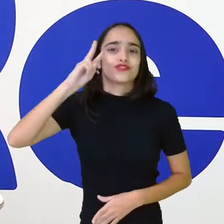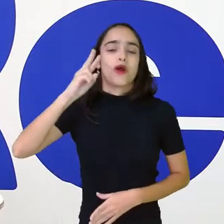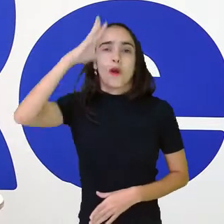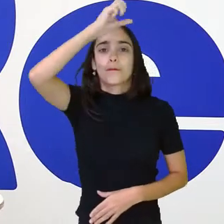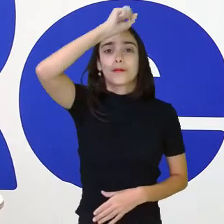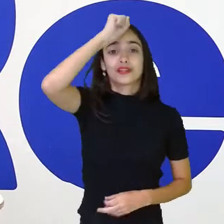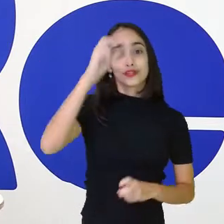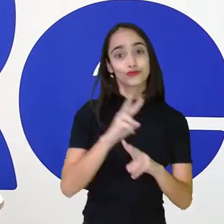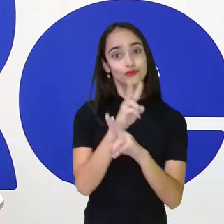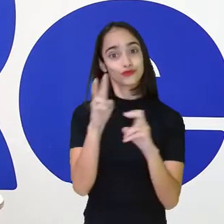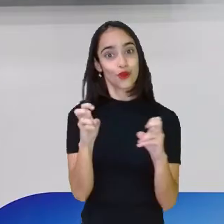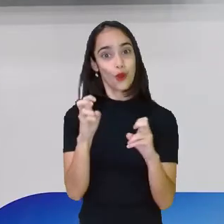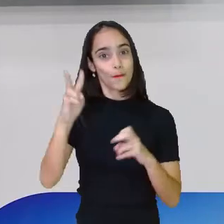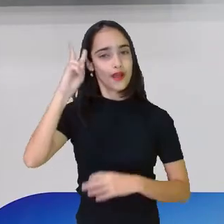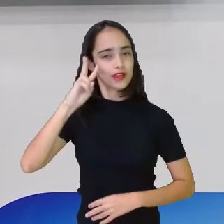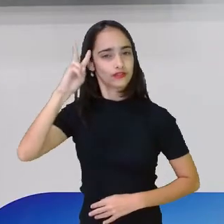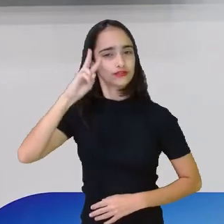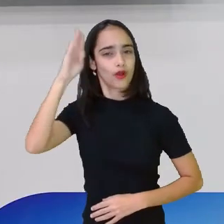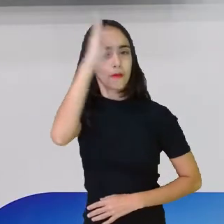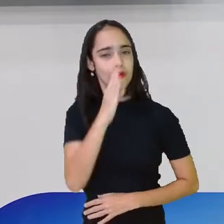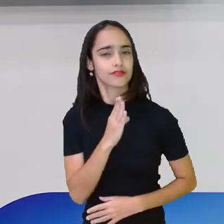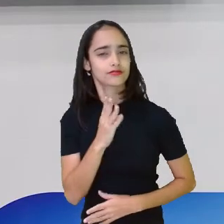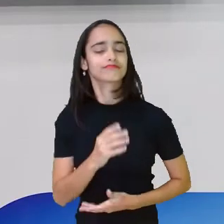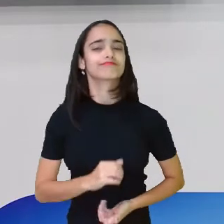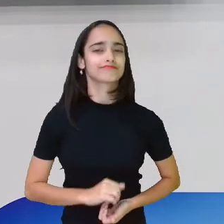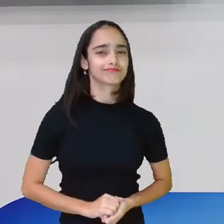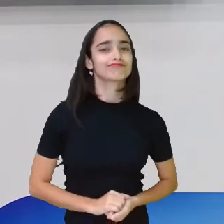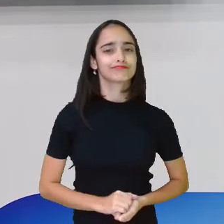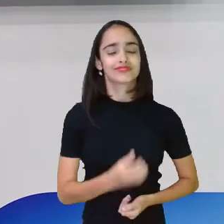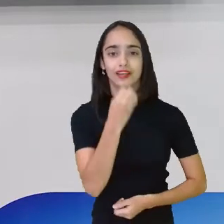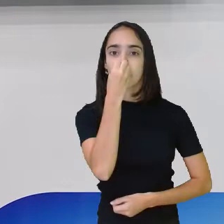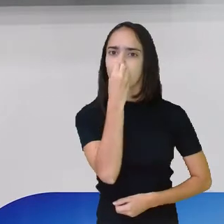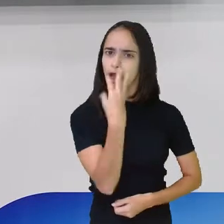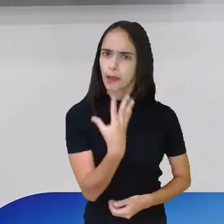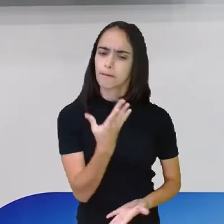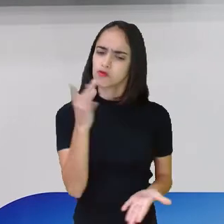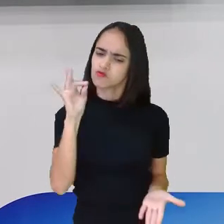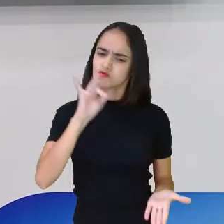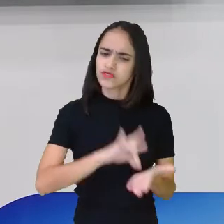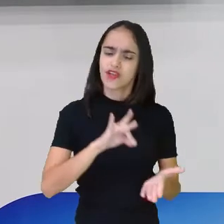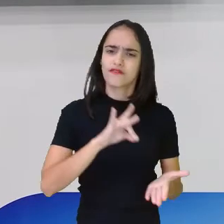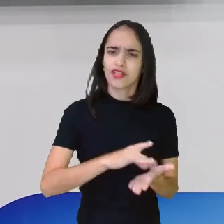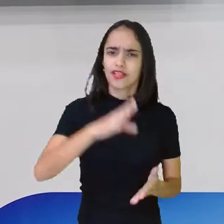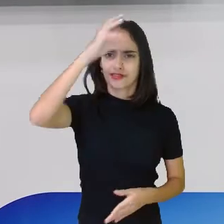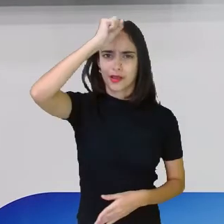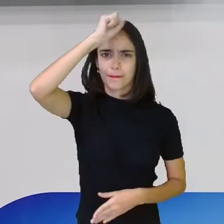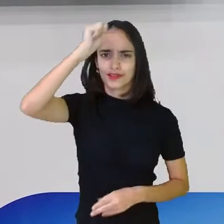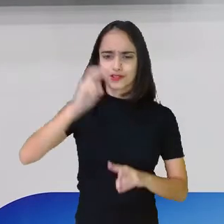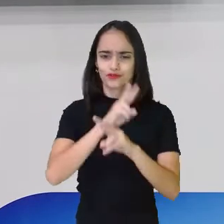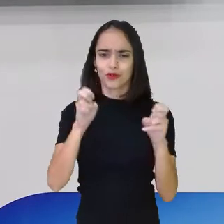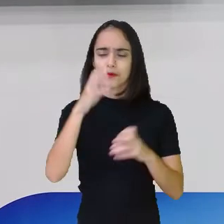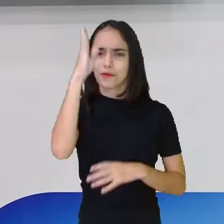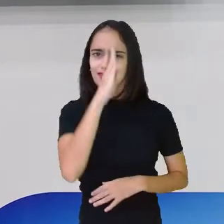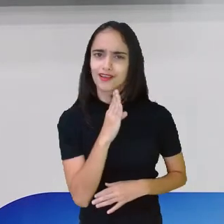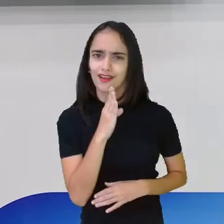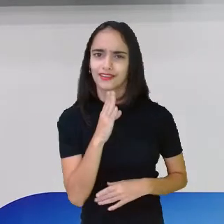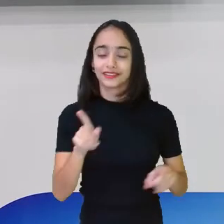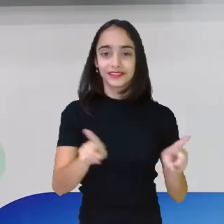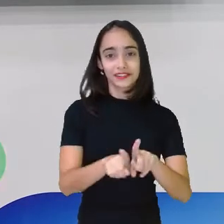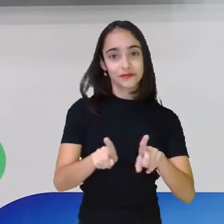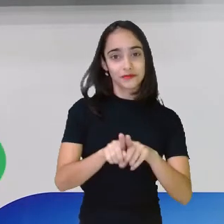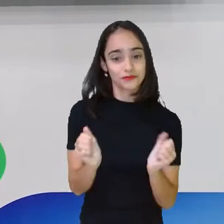a história do nosso país. Realmente, professora Eli, muito bom saber sobre a história do nosso país. E aqui com a gente tem a nossa intérprete